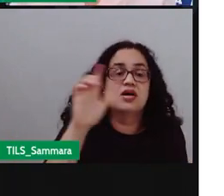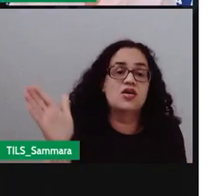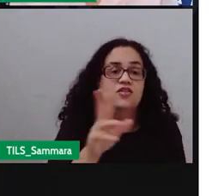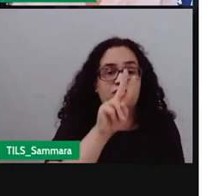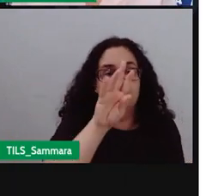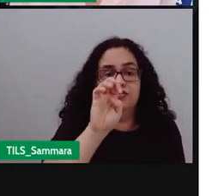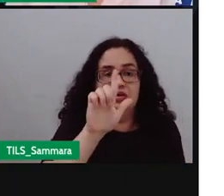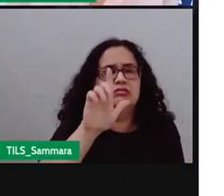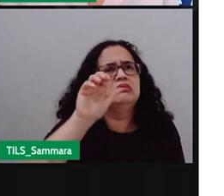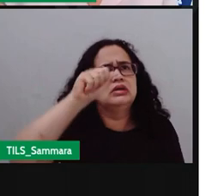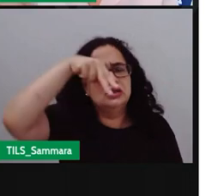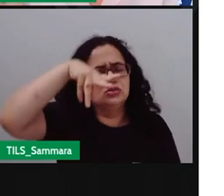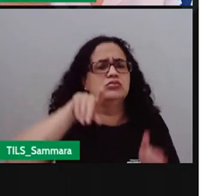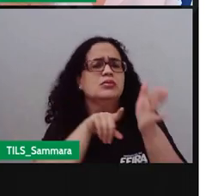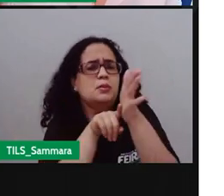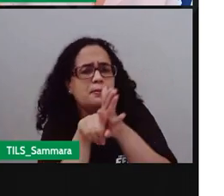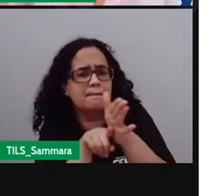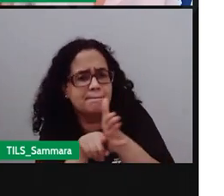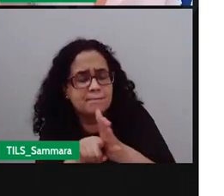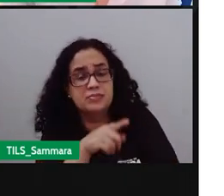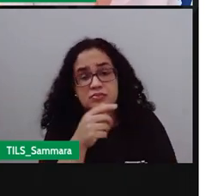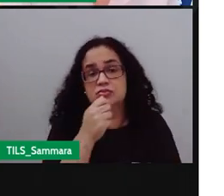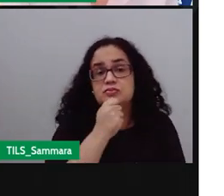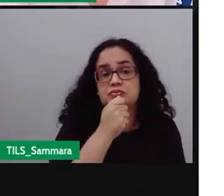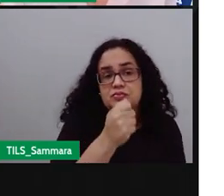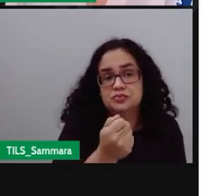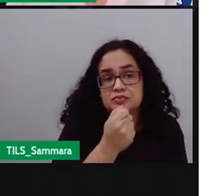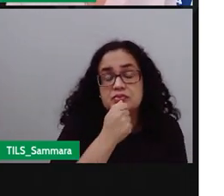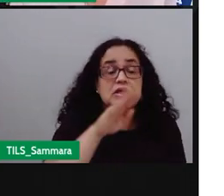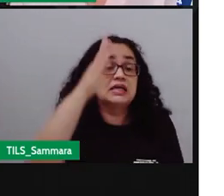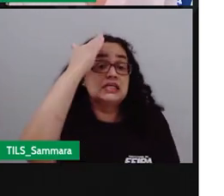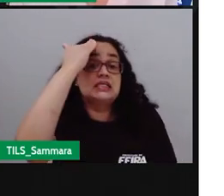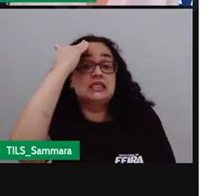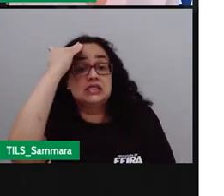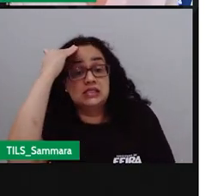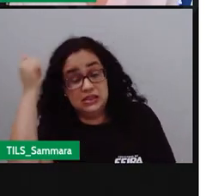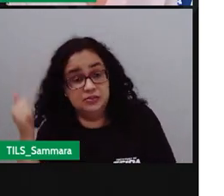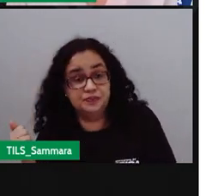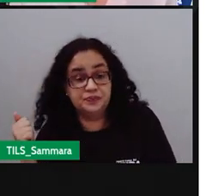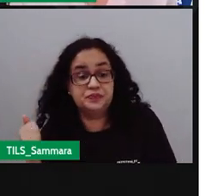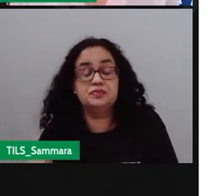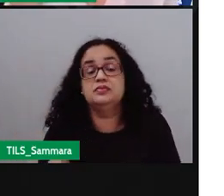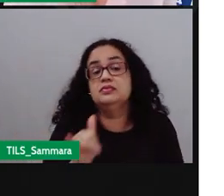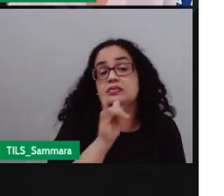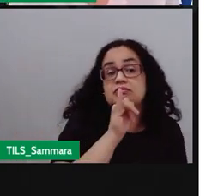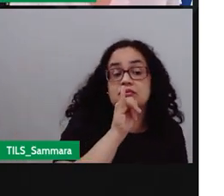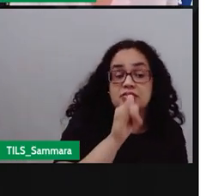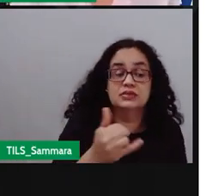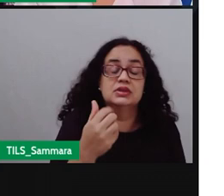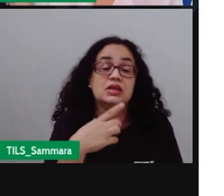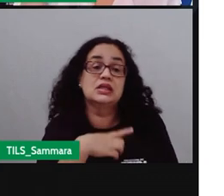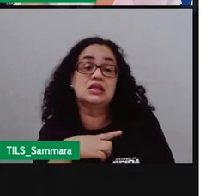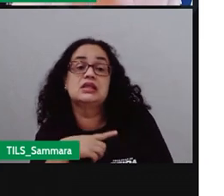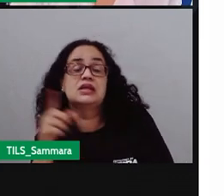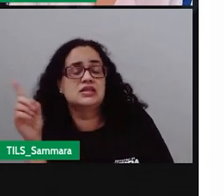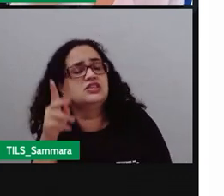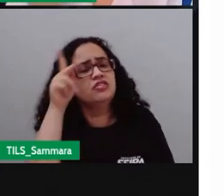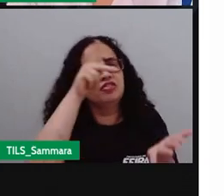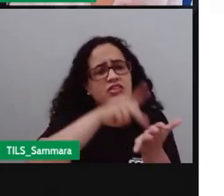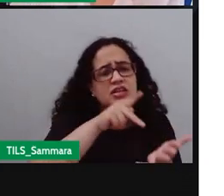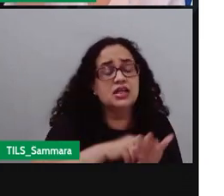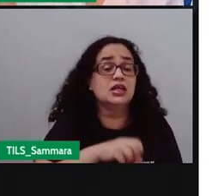a fonte. Então, ele vai fazer o quê? Uma entrevista para saber se aquelas informações, elas procedem ou não. Se elas são